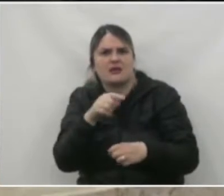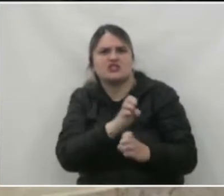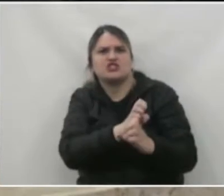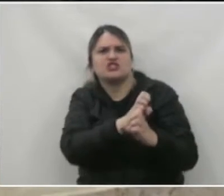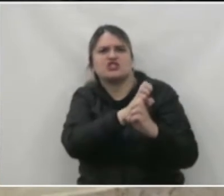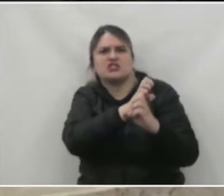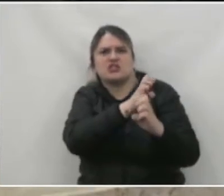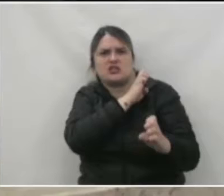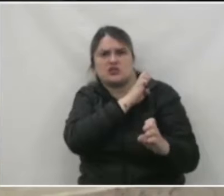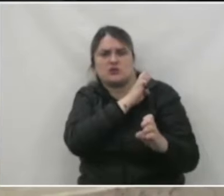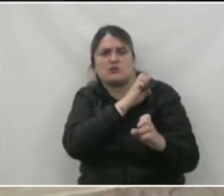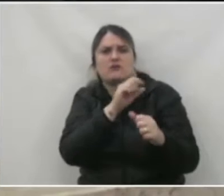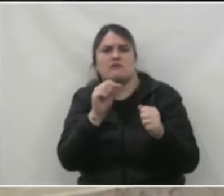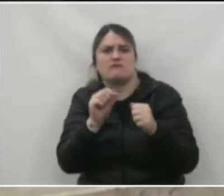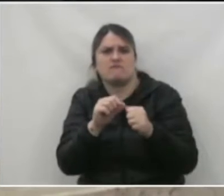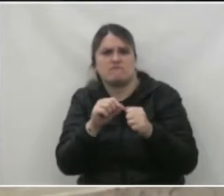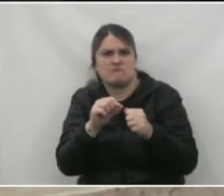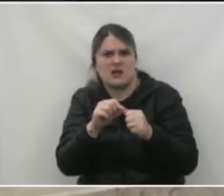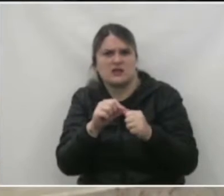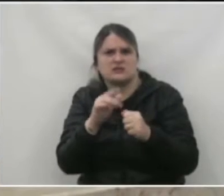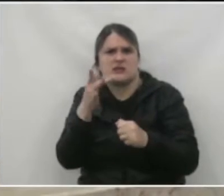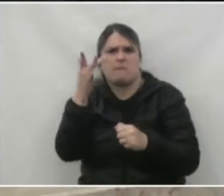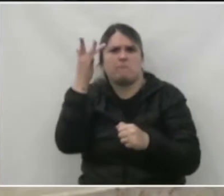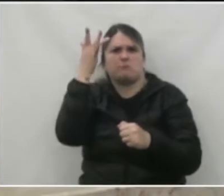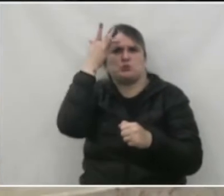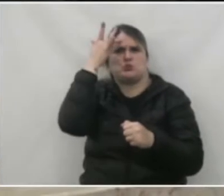e fazem um absurdo desse.